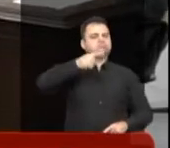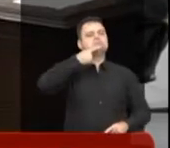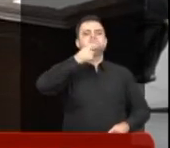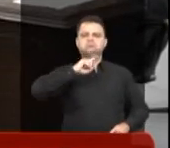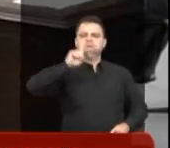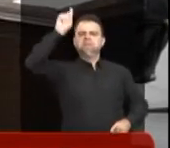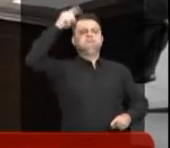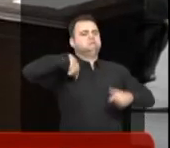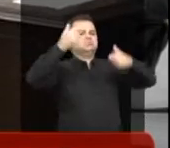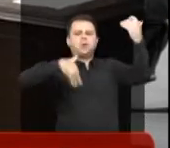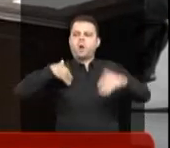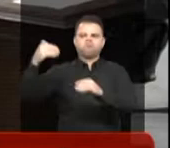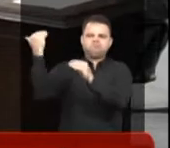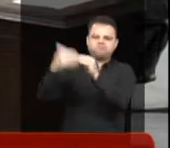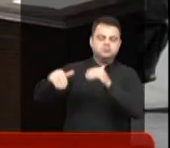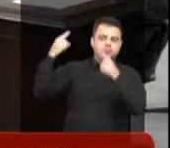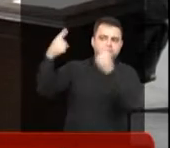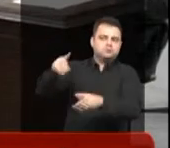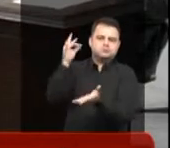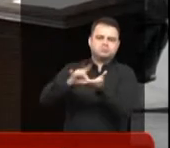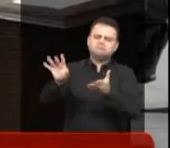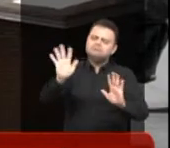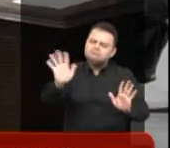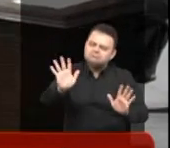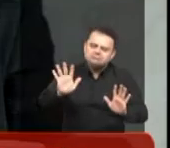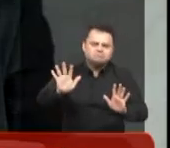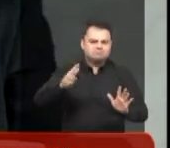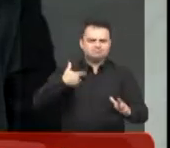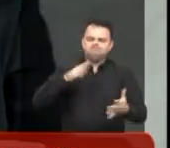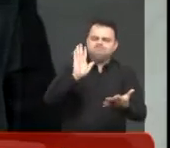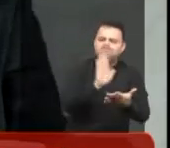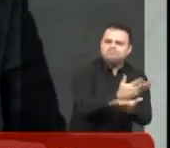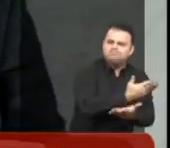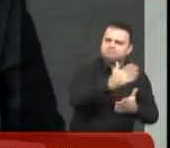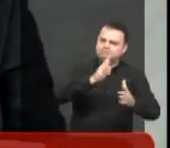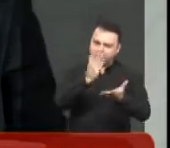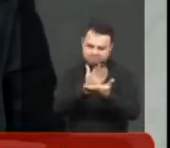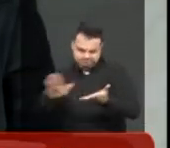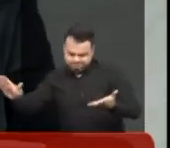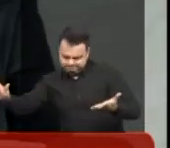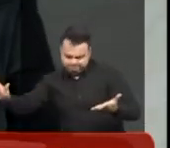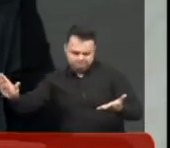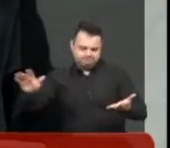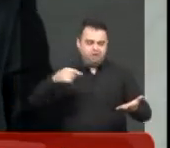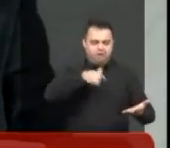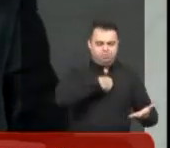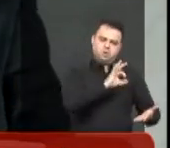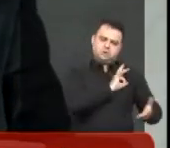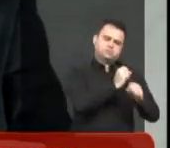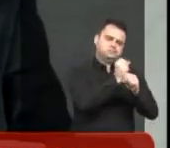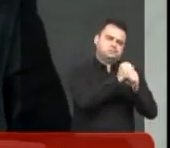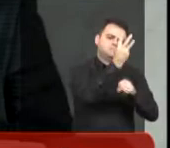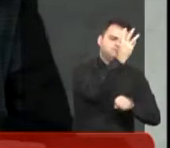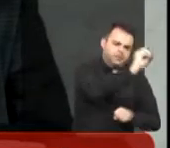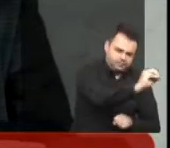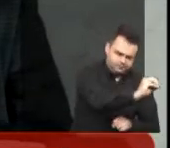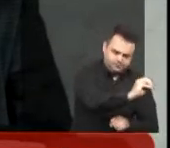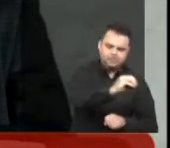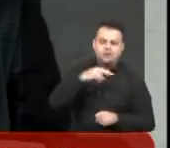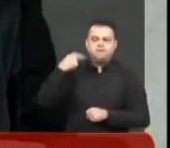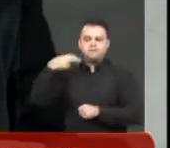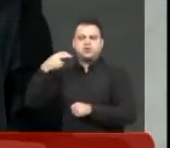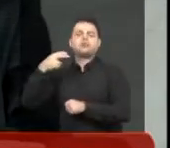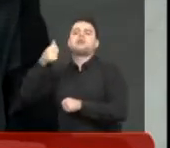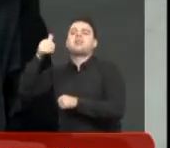mas eu nunca misturei as coisas. Eu estou na vida pública, como delegado de polícia, completei 30 anos recentemente, como vereador 10 anos, e